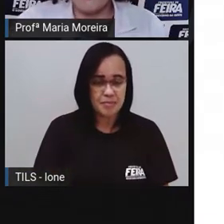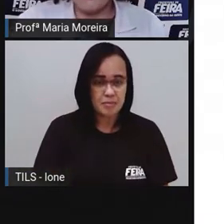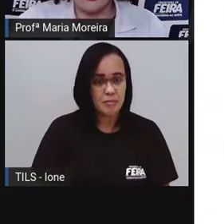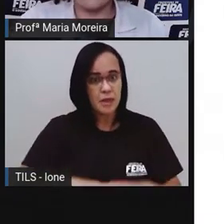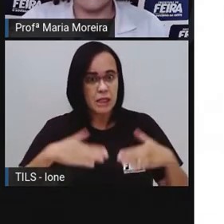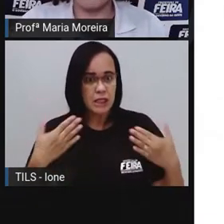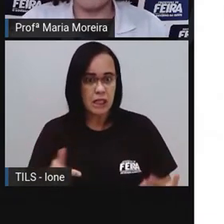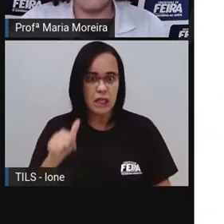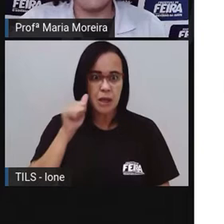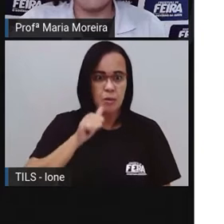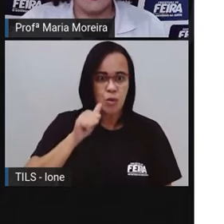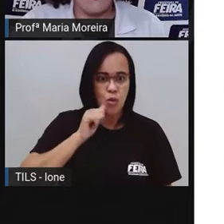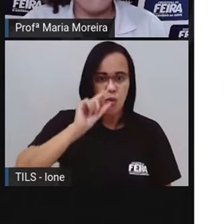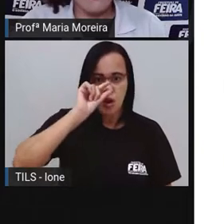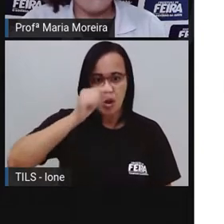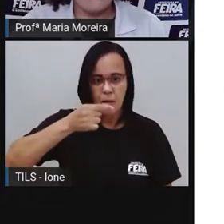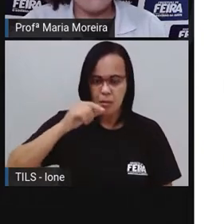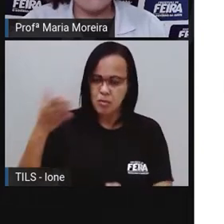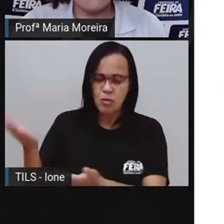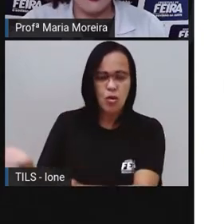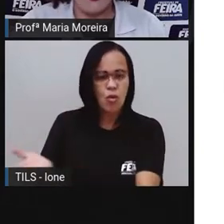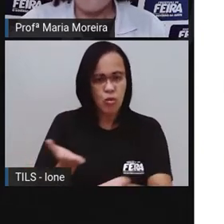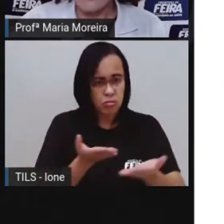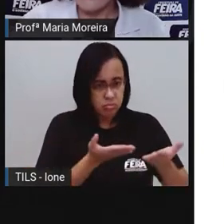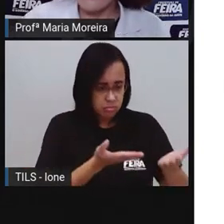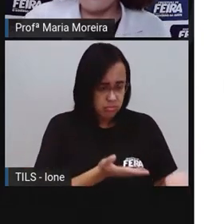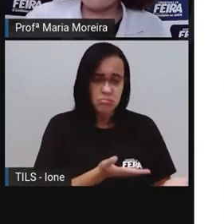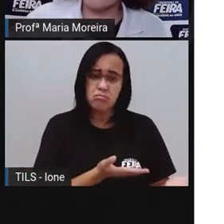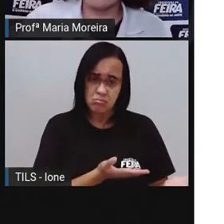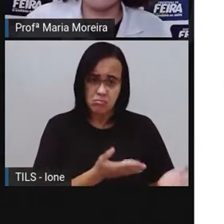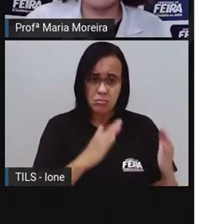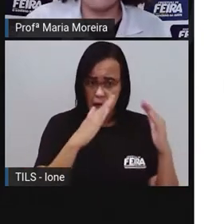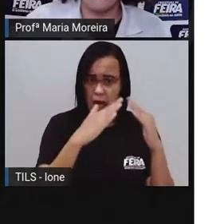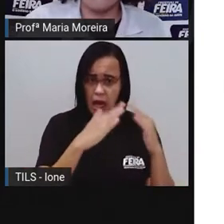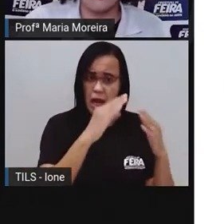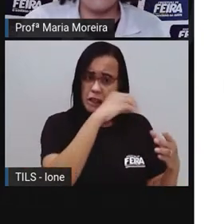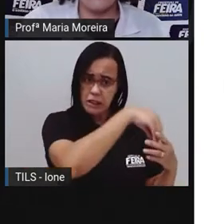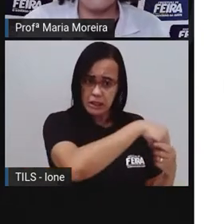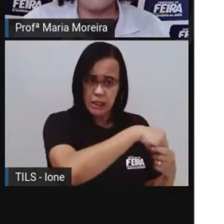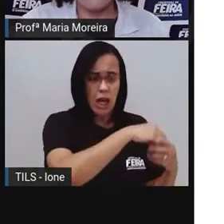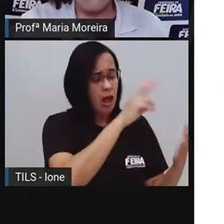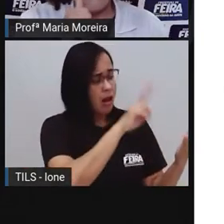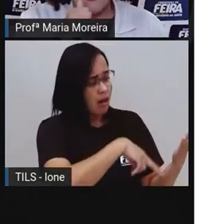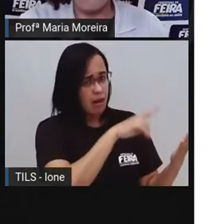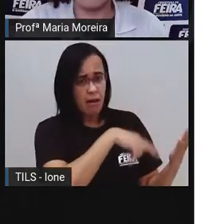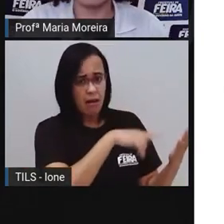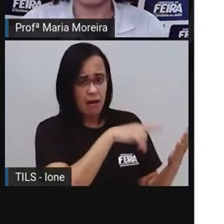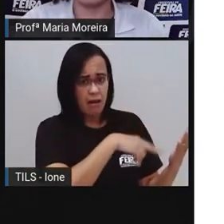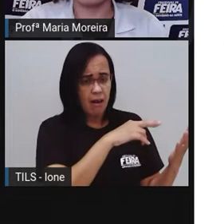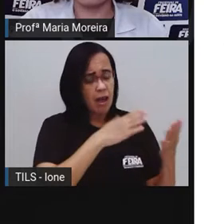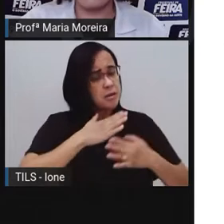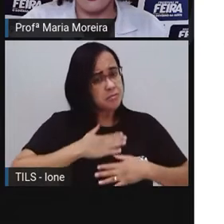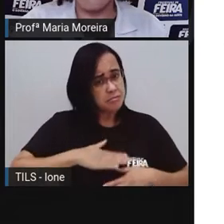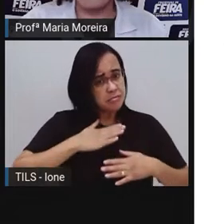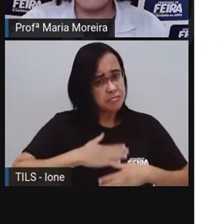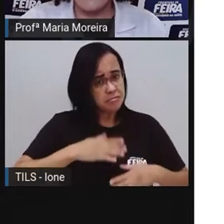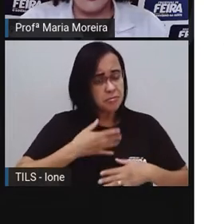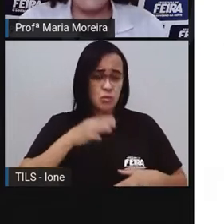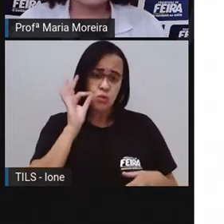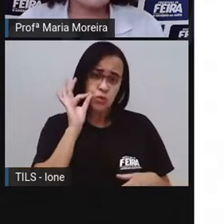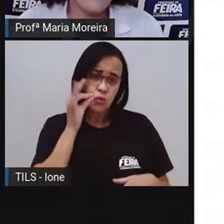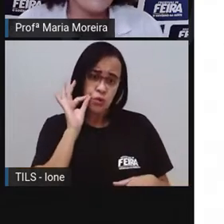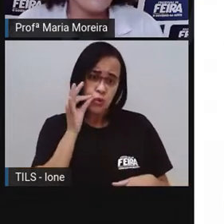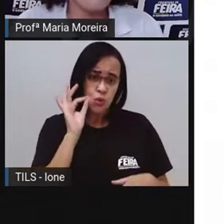convida o carteiro para entrar e descansar. Lê o jornal da noite. Toma um golinho de chá.